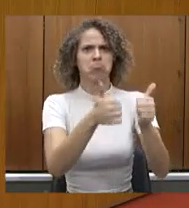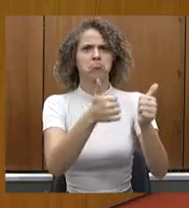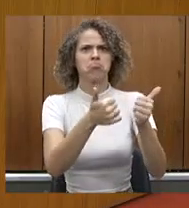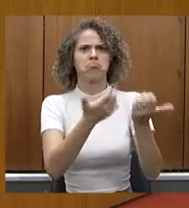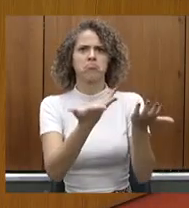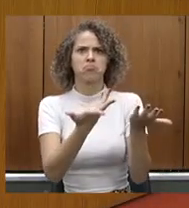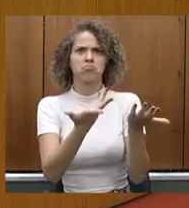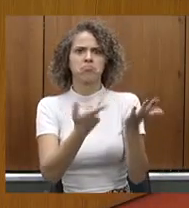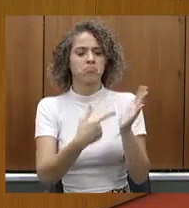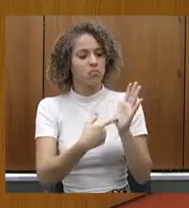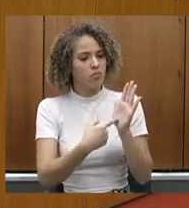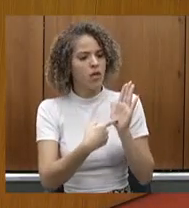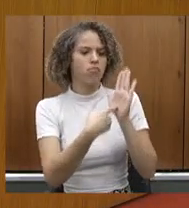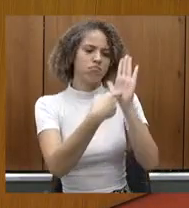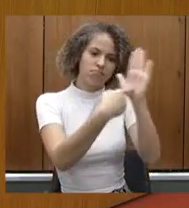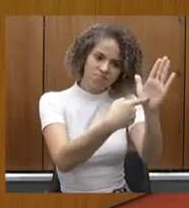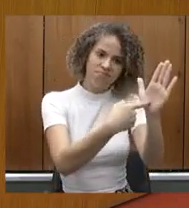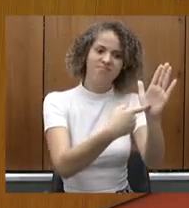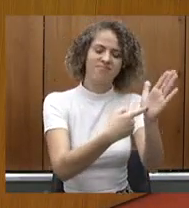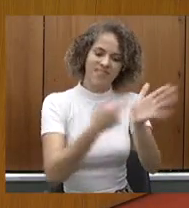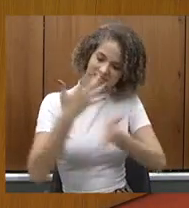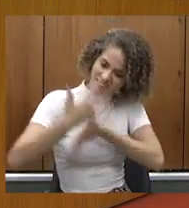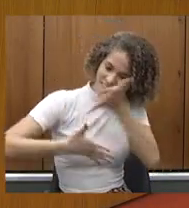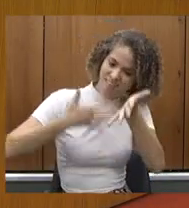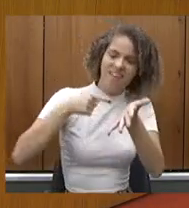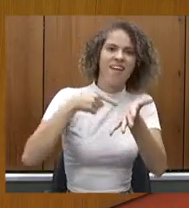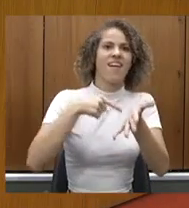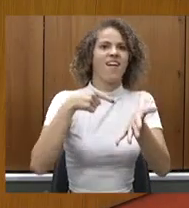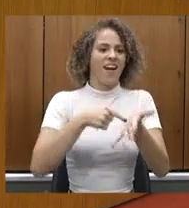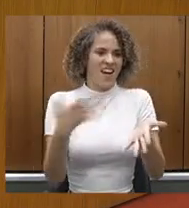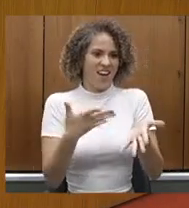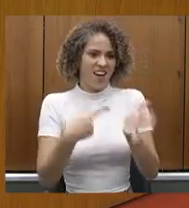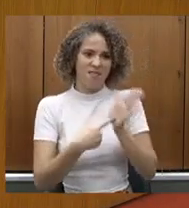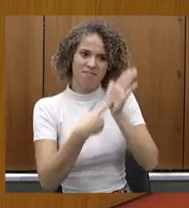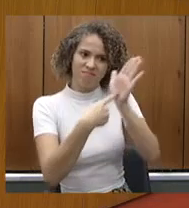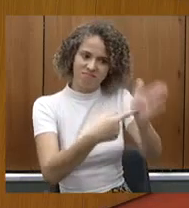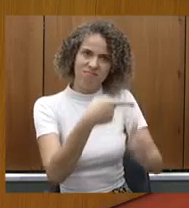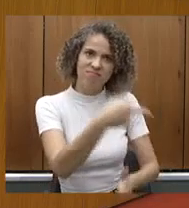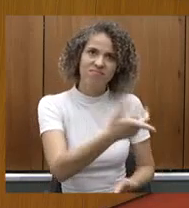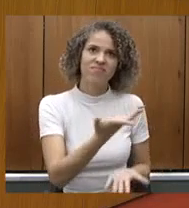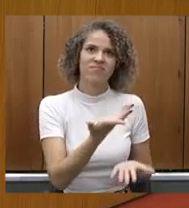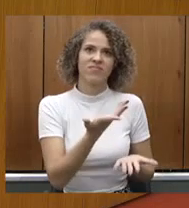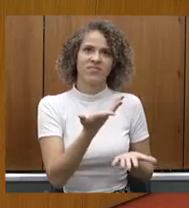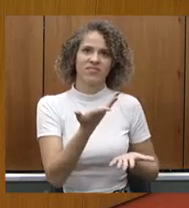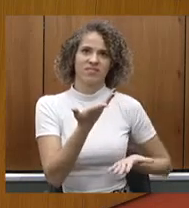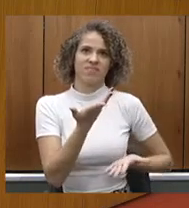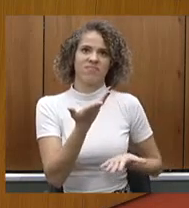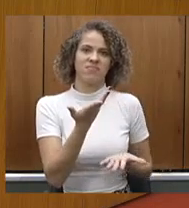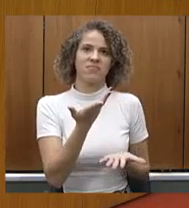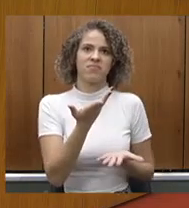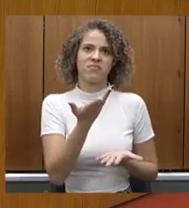a minha espera nessa questão do prazo da